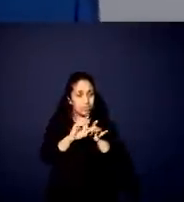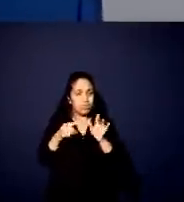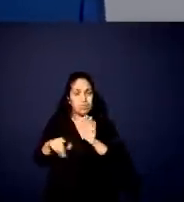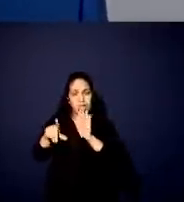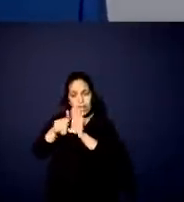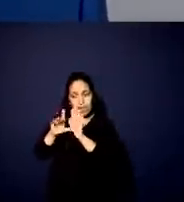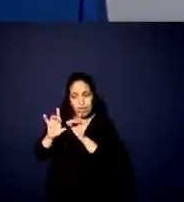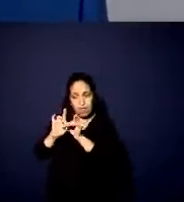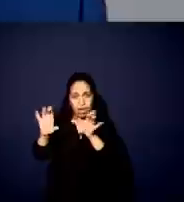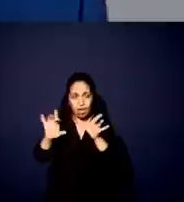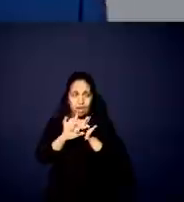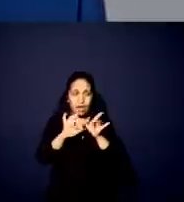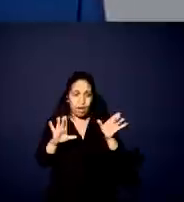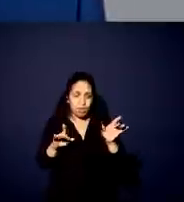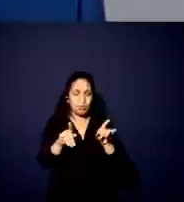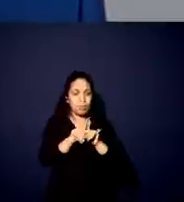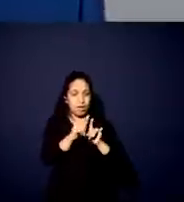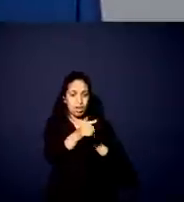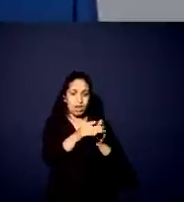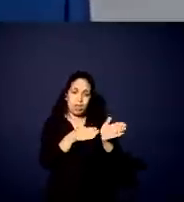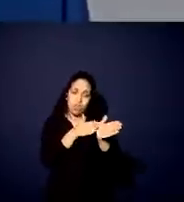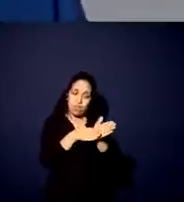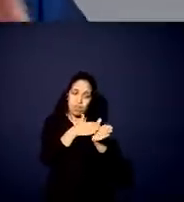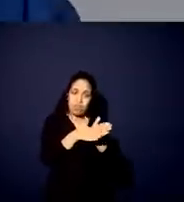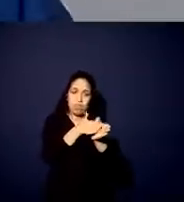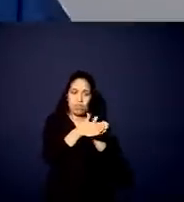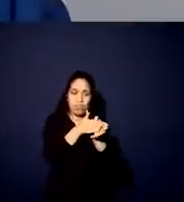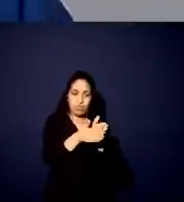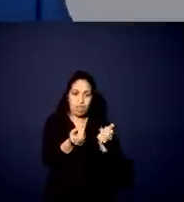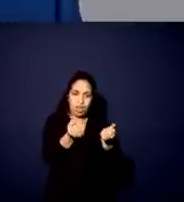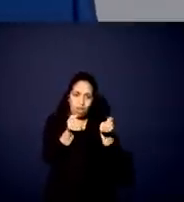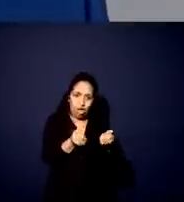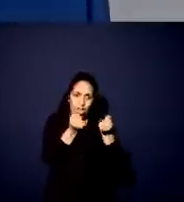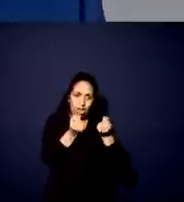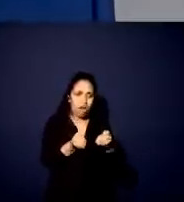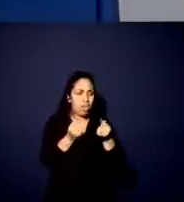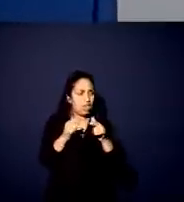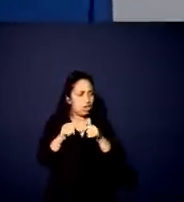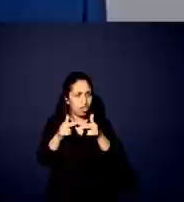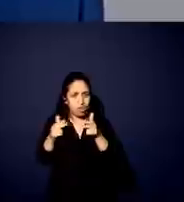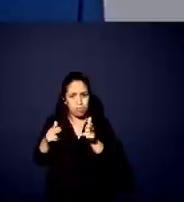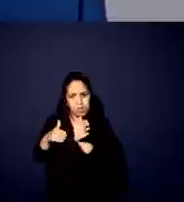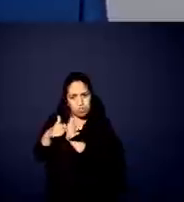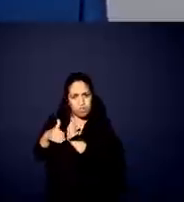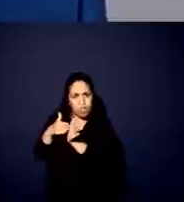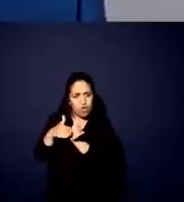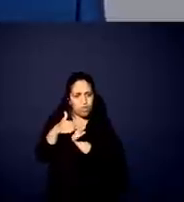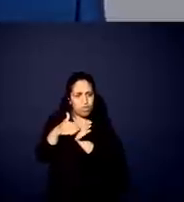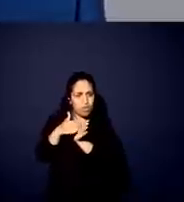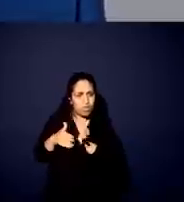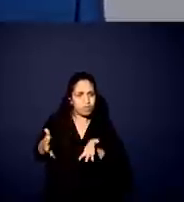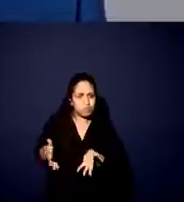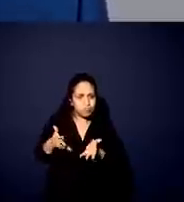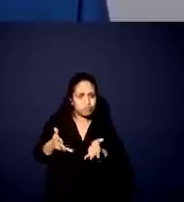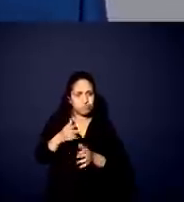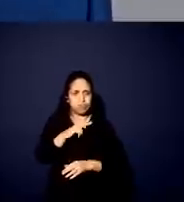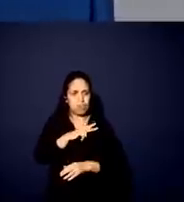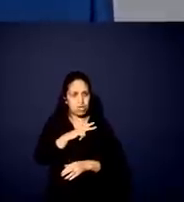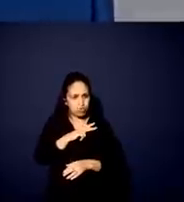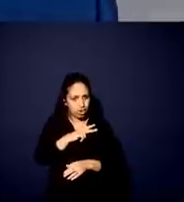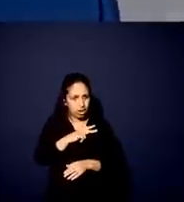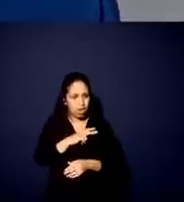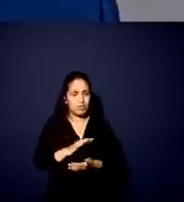autorizações para as ferrovias também de carga, para mais ferroviários que vão ser promovidos pela iniciativa privada,